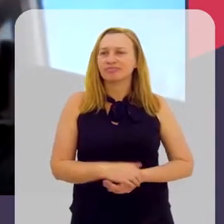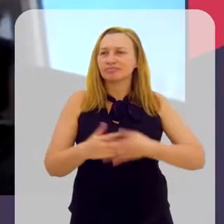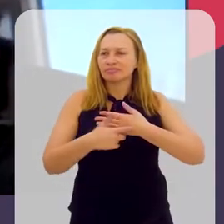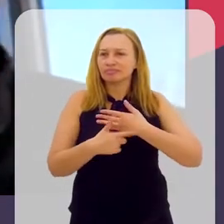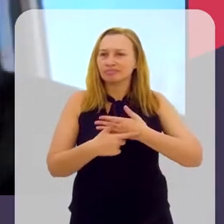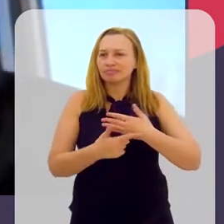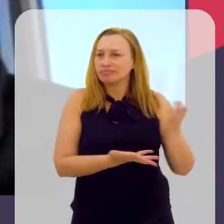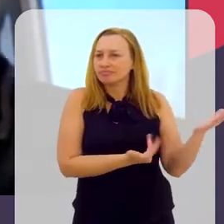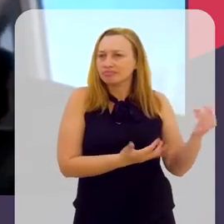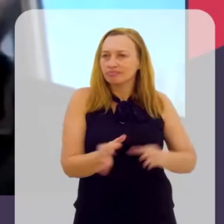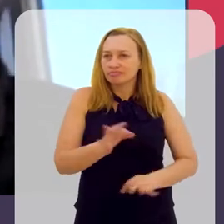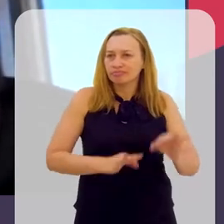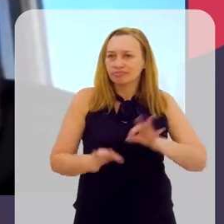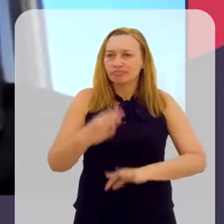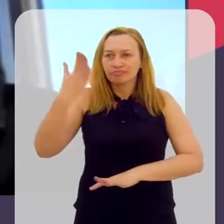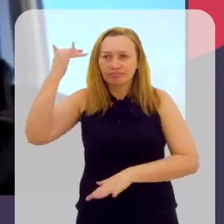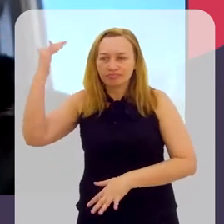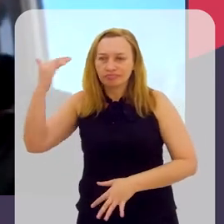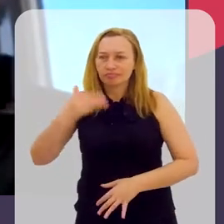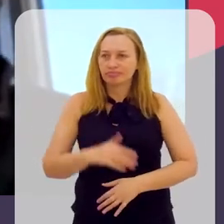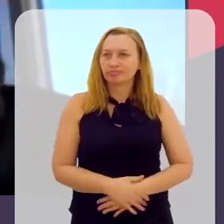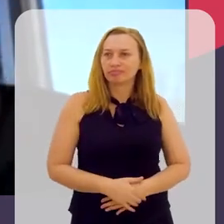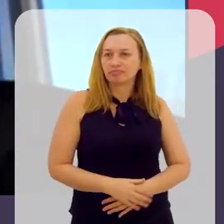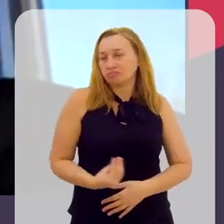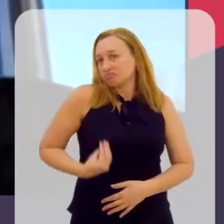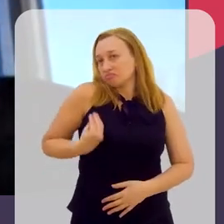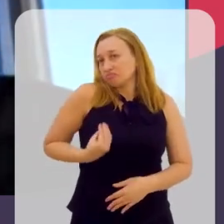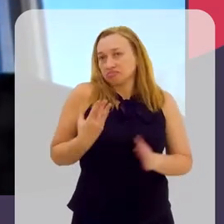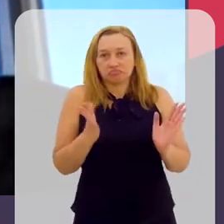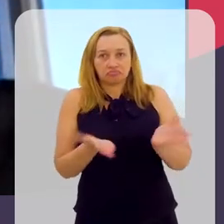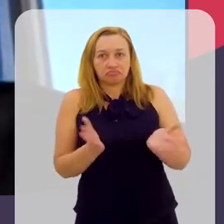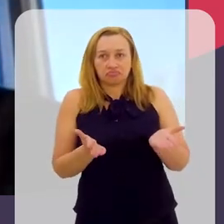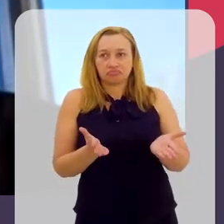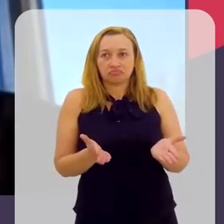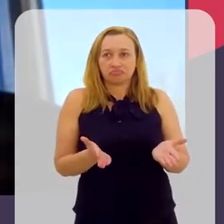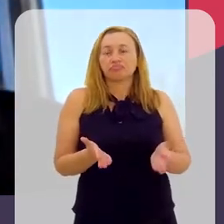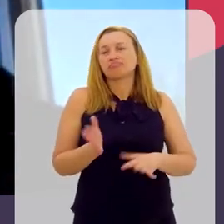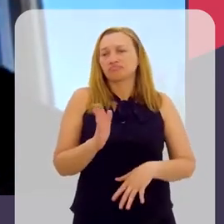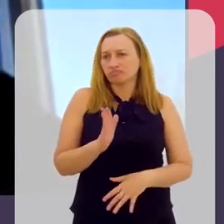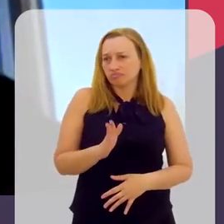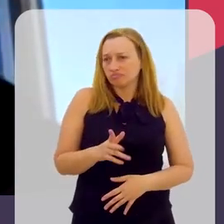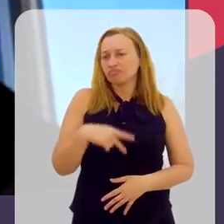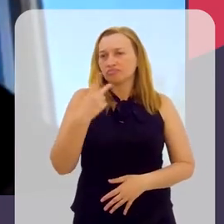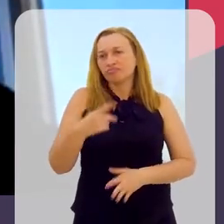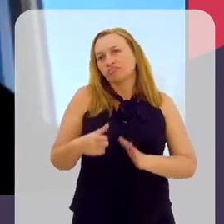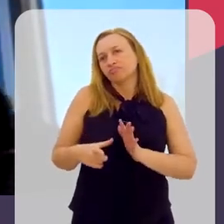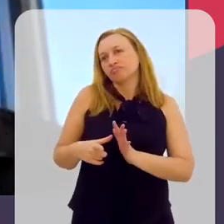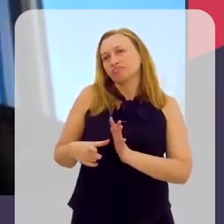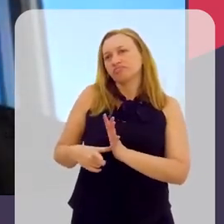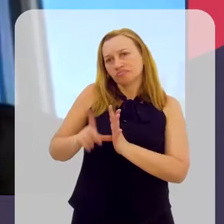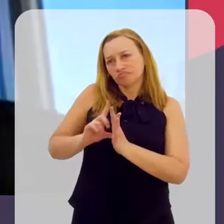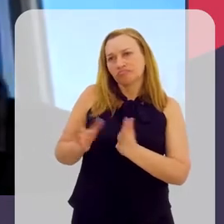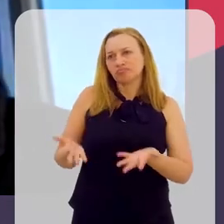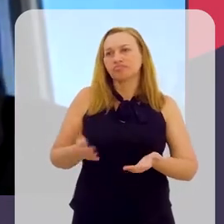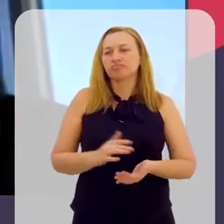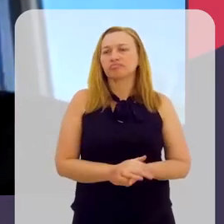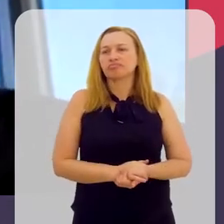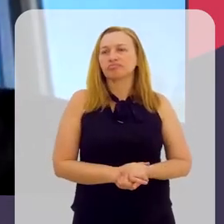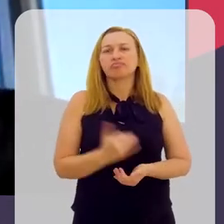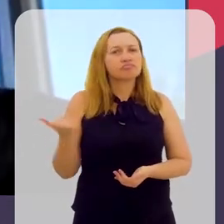O papel dos jovens talentos no que eu vivo hoje, como eu já havia falado antes,